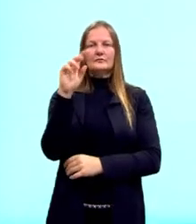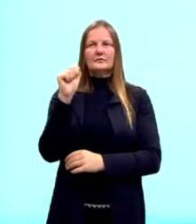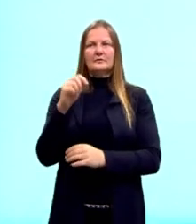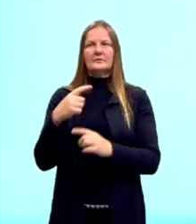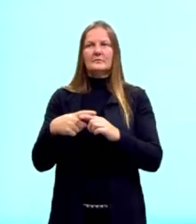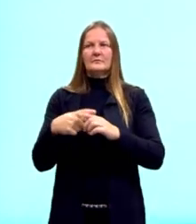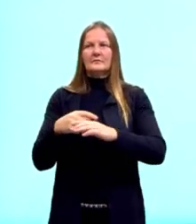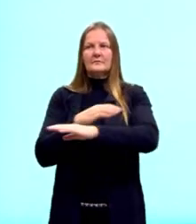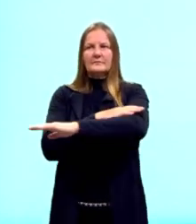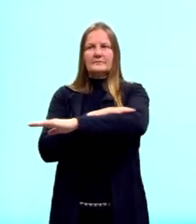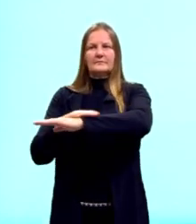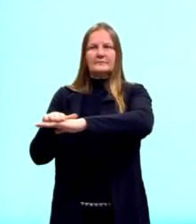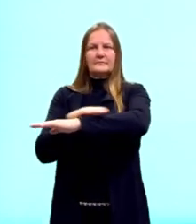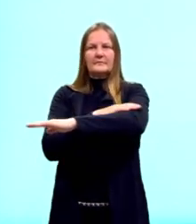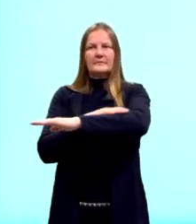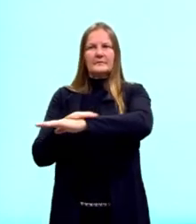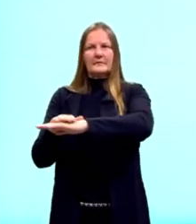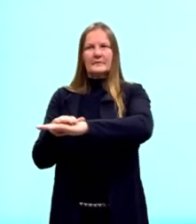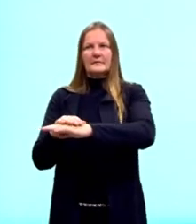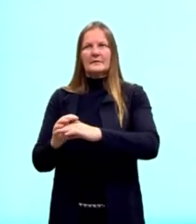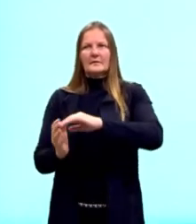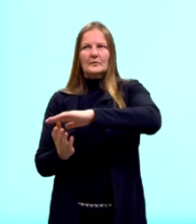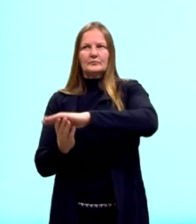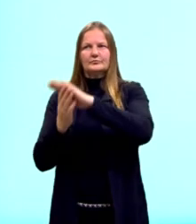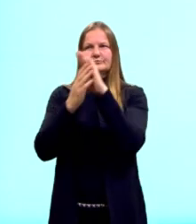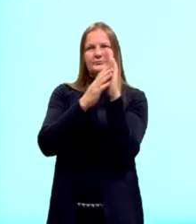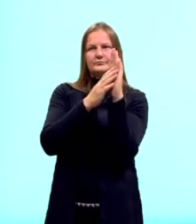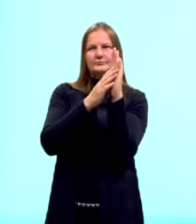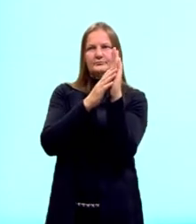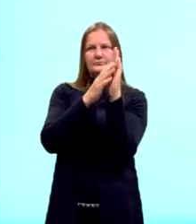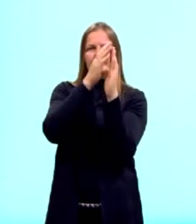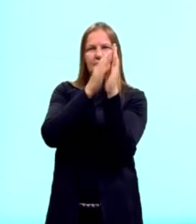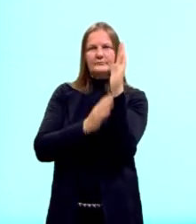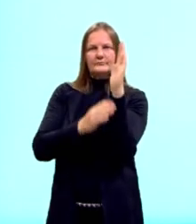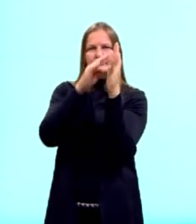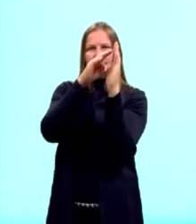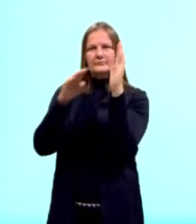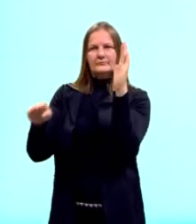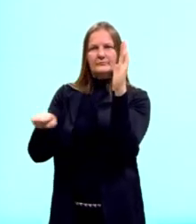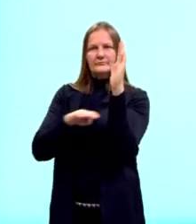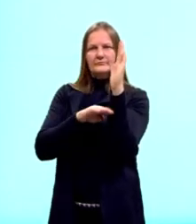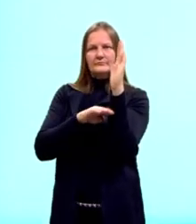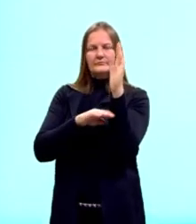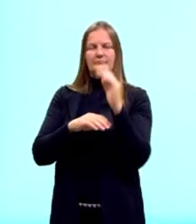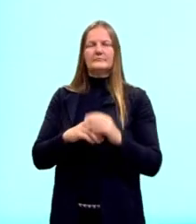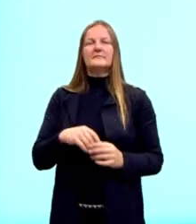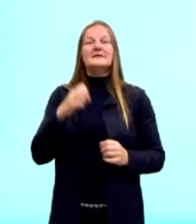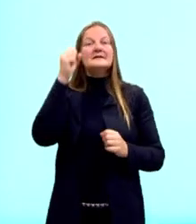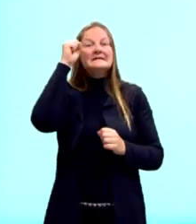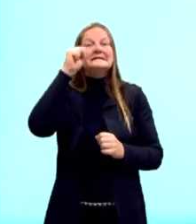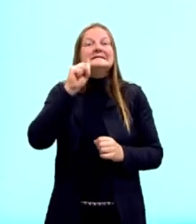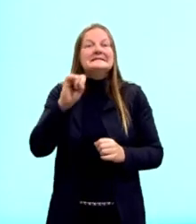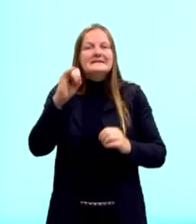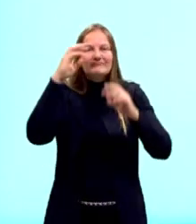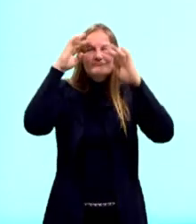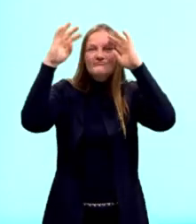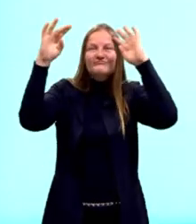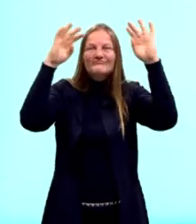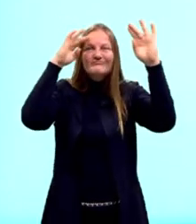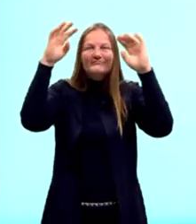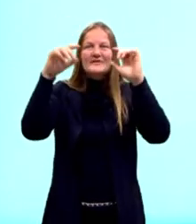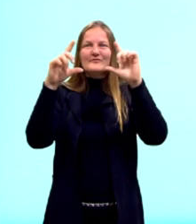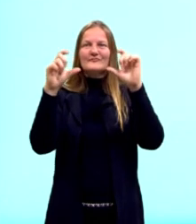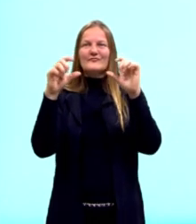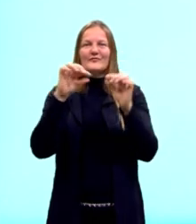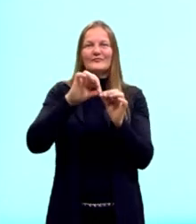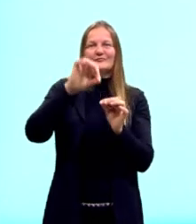é o segmento B e a altura o segmento C. Agora, se imaginarmos a situação da